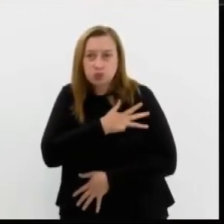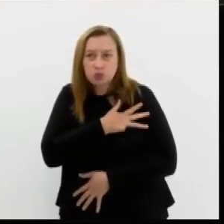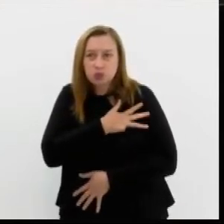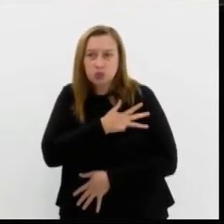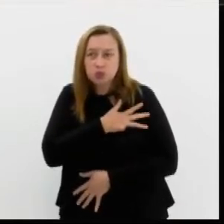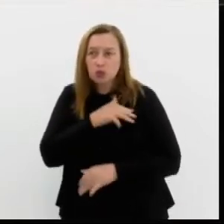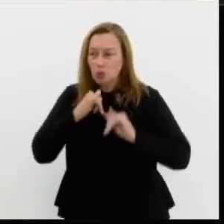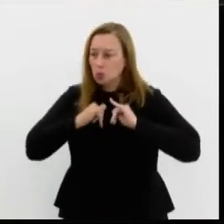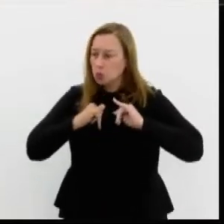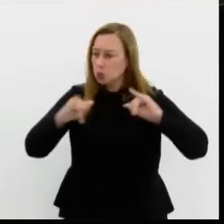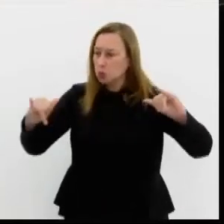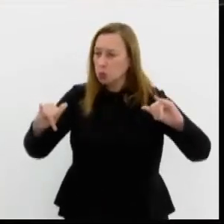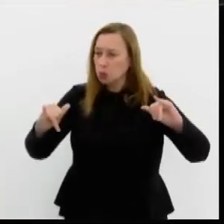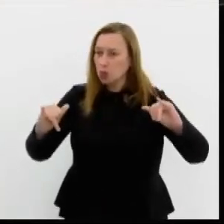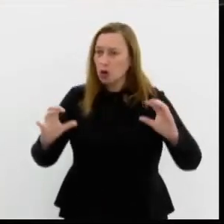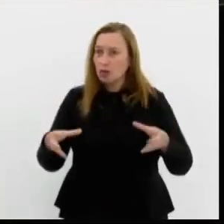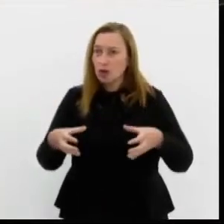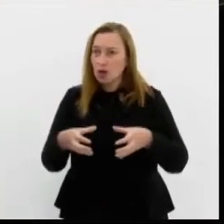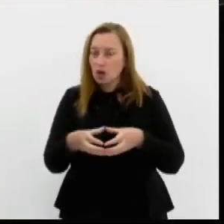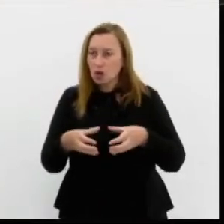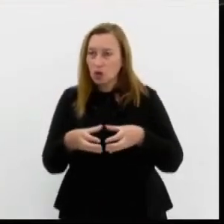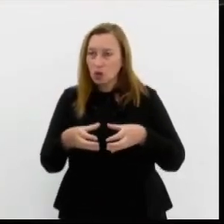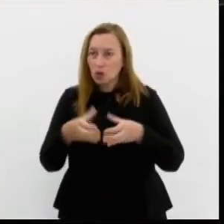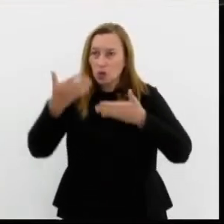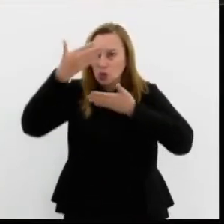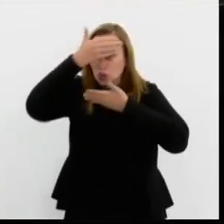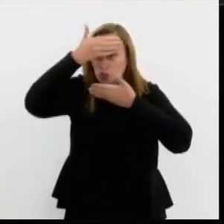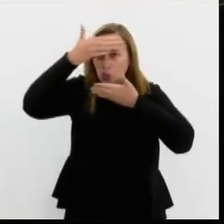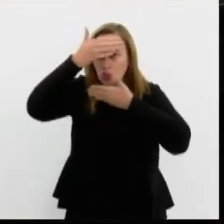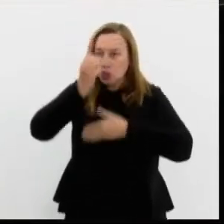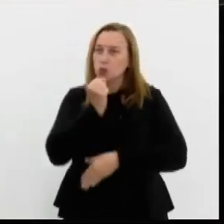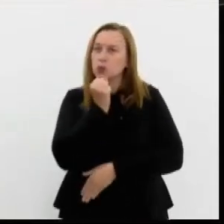pelo grupo terrorista Ramaz.